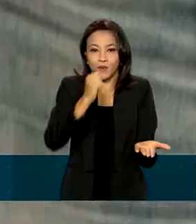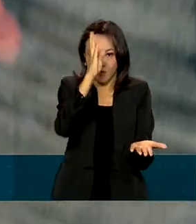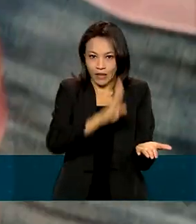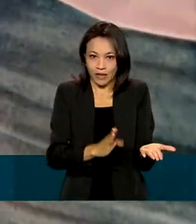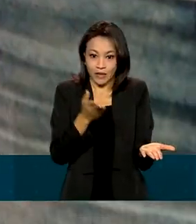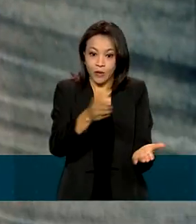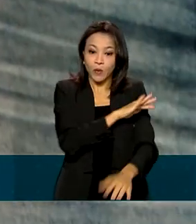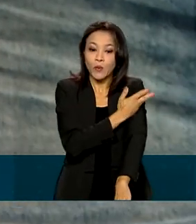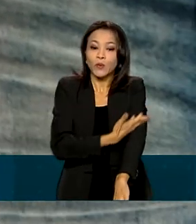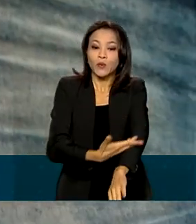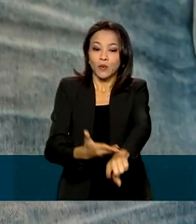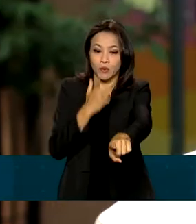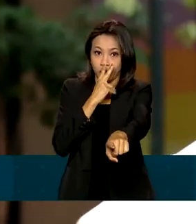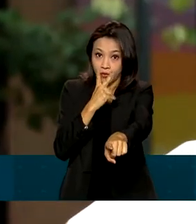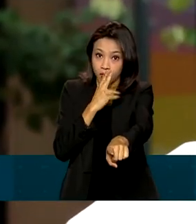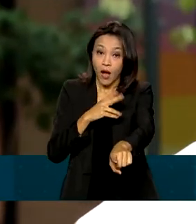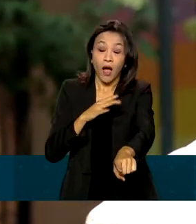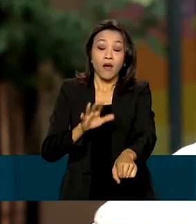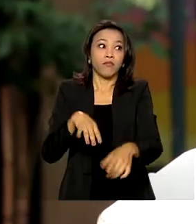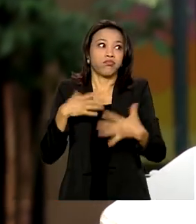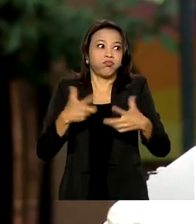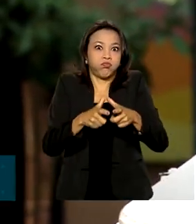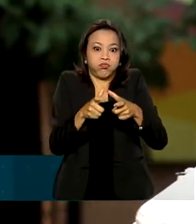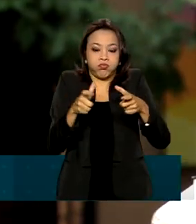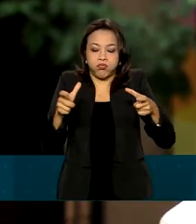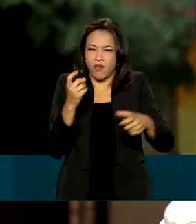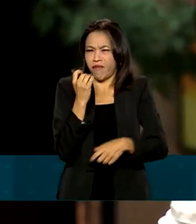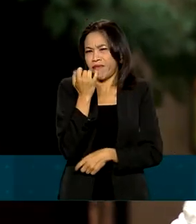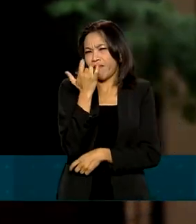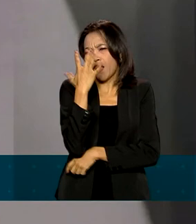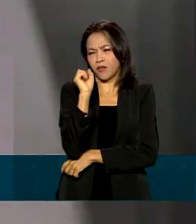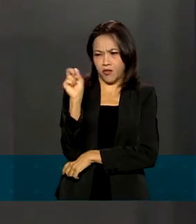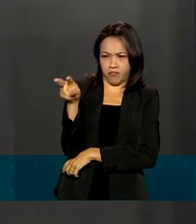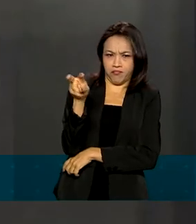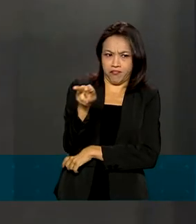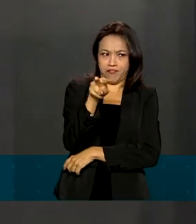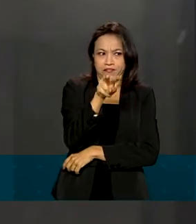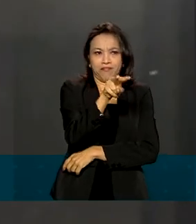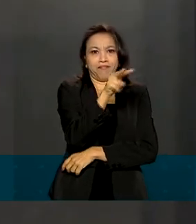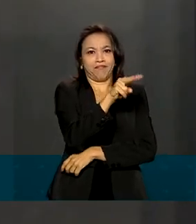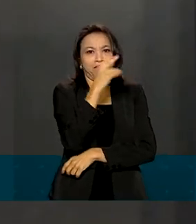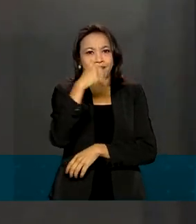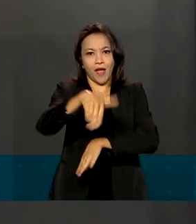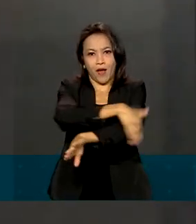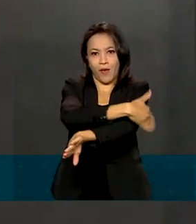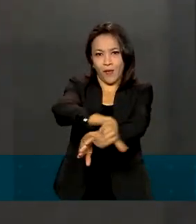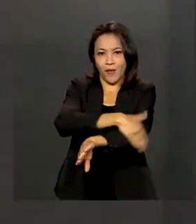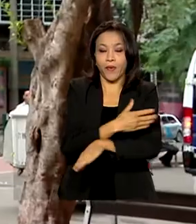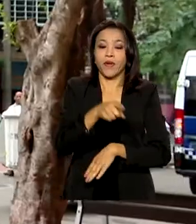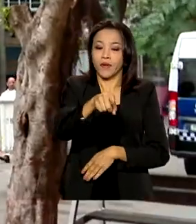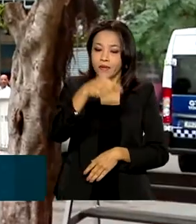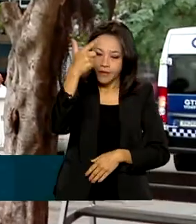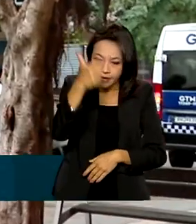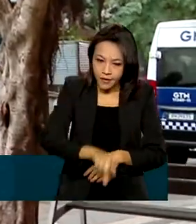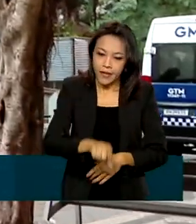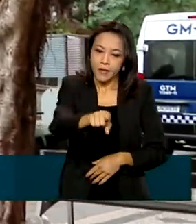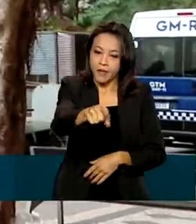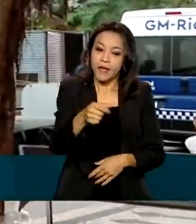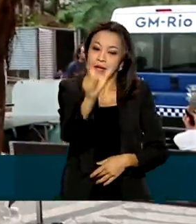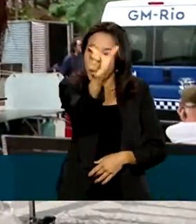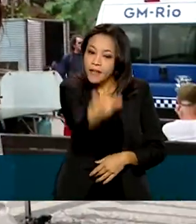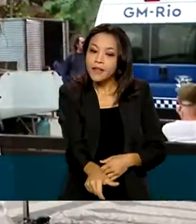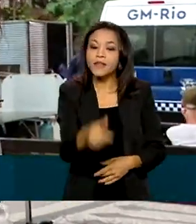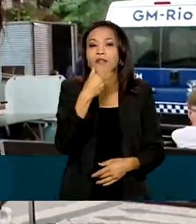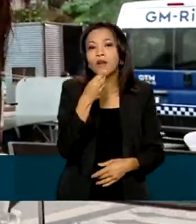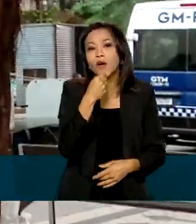o hábito de fumar é alto e fácil de ser flagrado nas ruas. Entre os fumantes, uma explicação se repete. Parar com